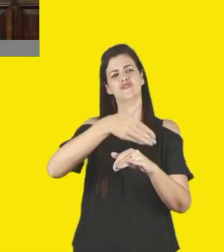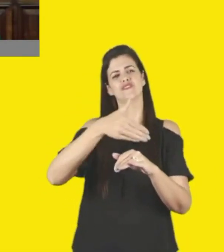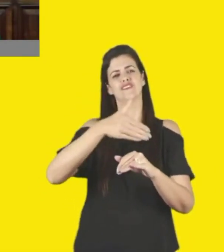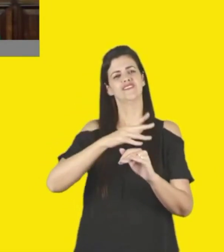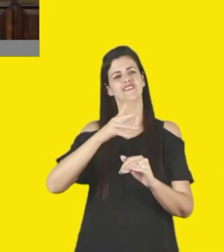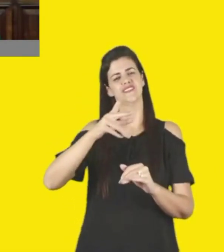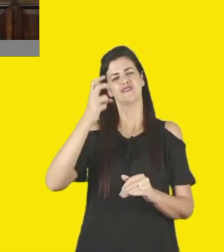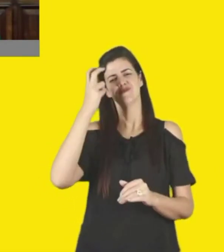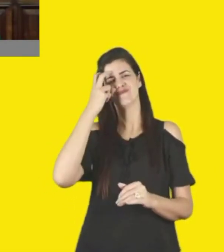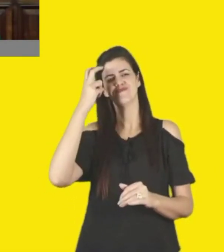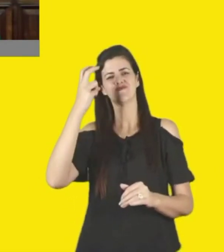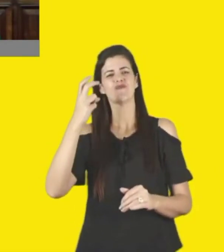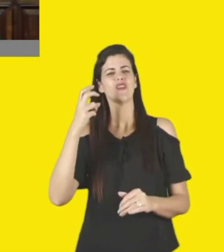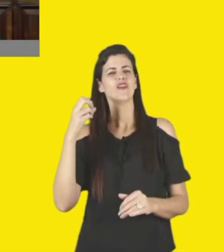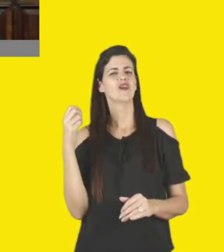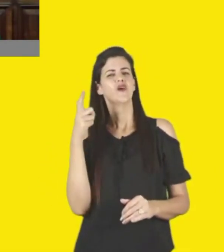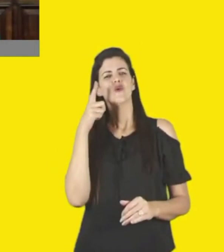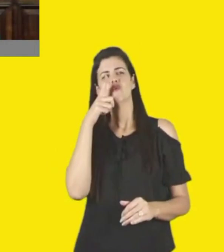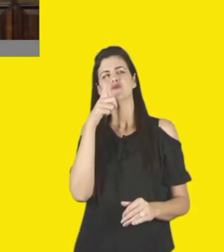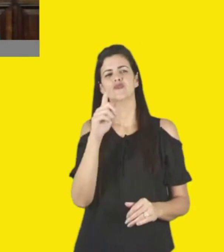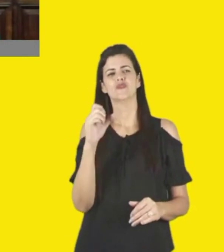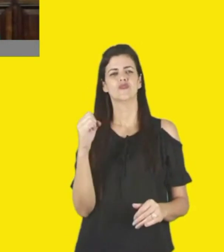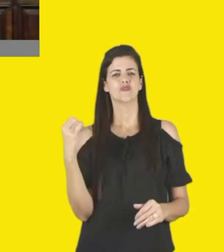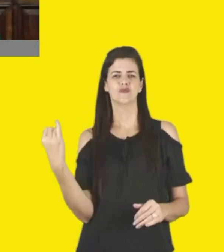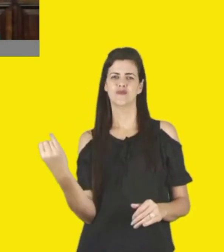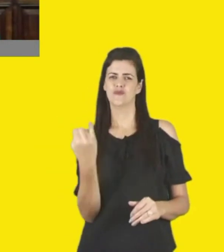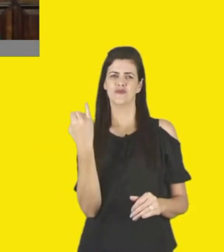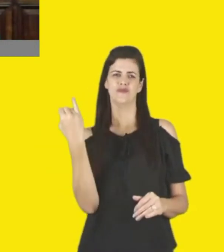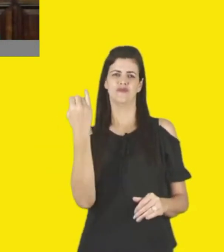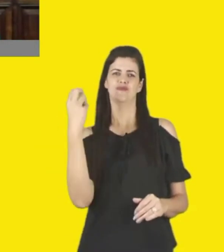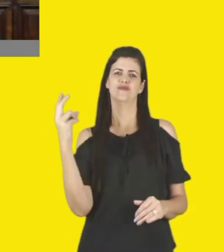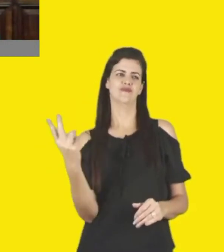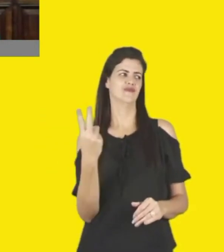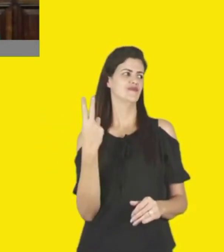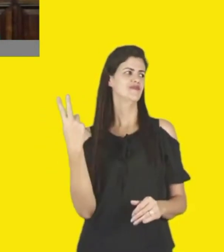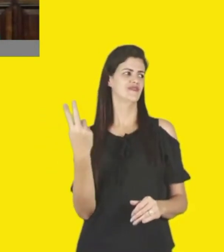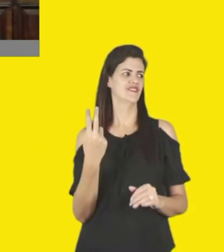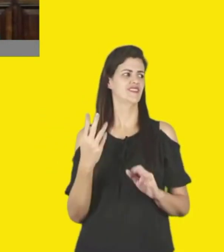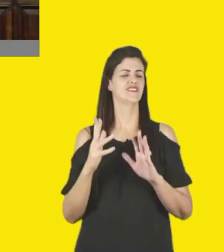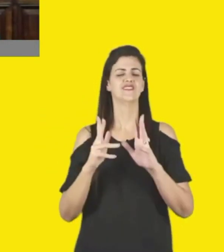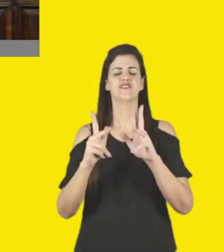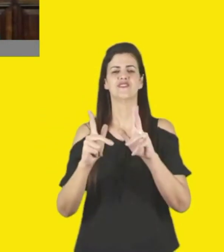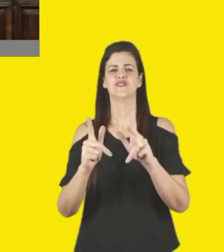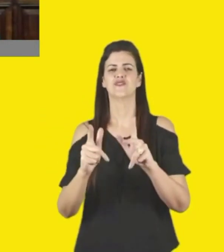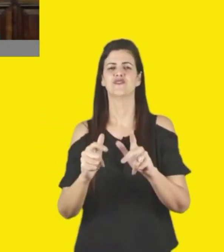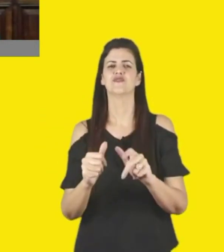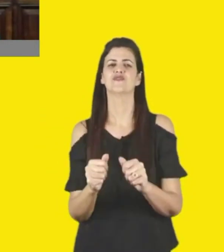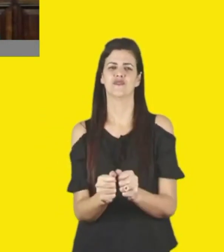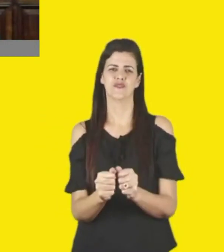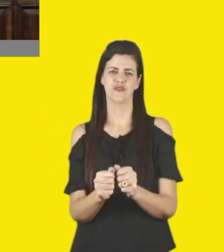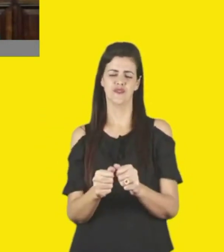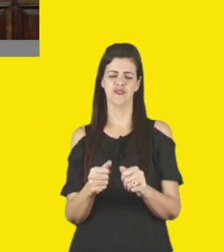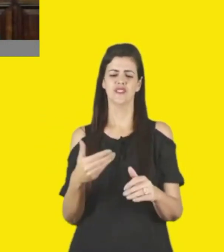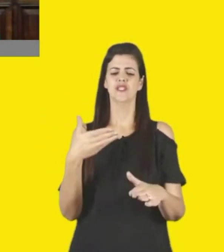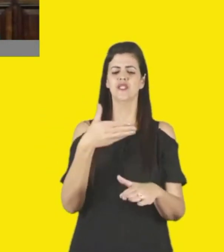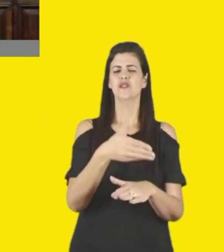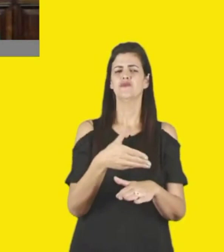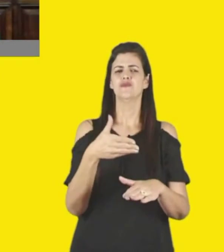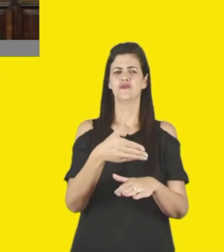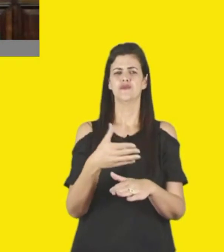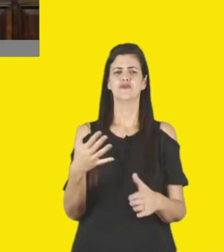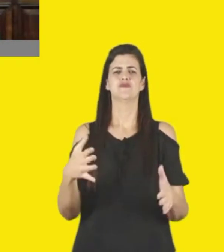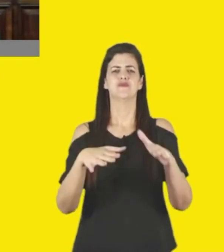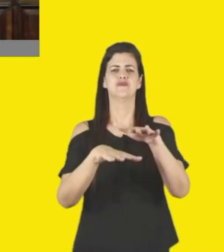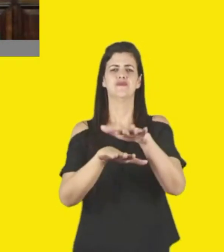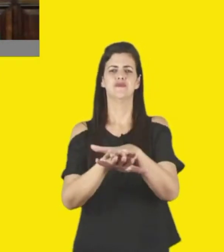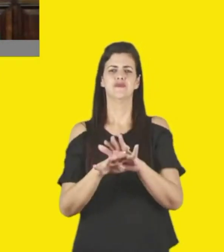valores que perpassam, volto a dizer, todas as ações do SESC, é a democratização, a acessibilidade, né, e